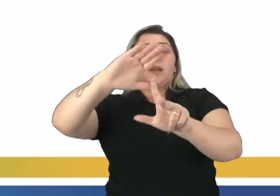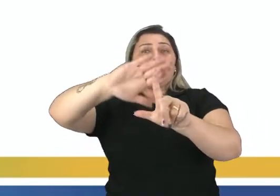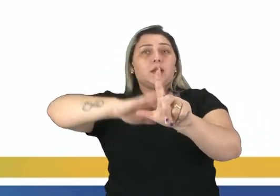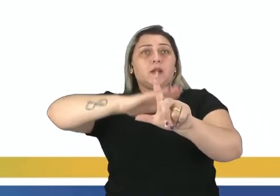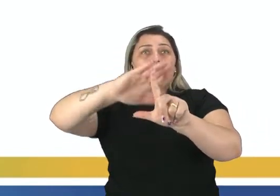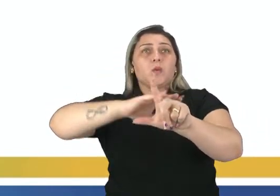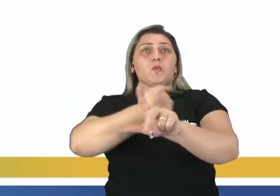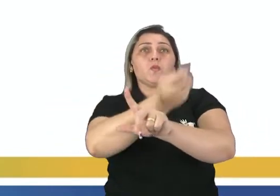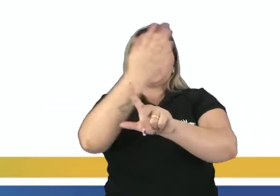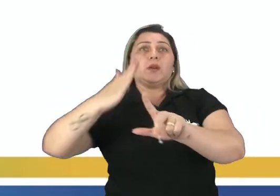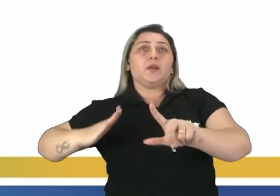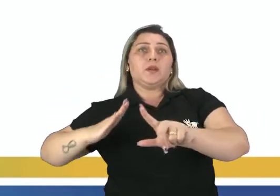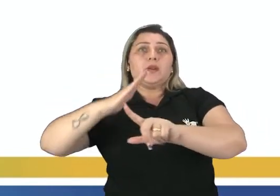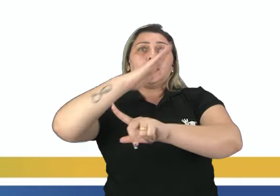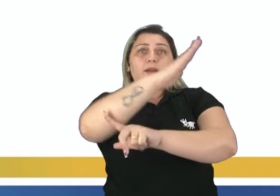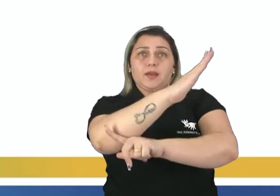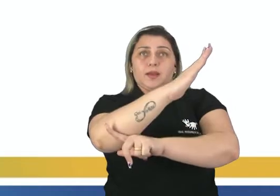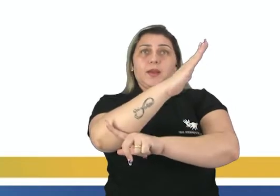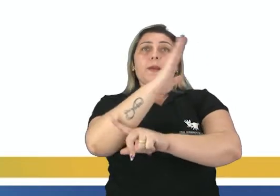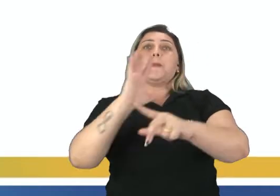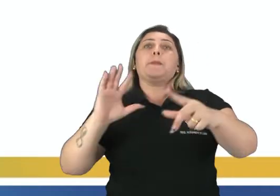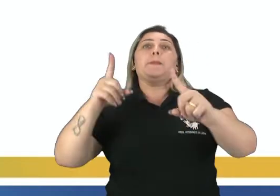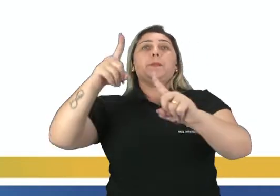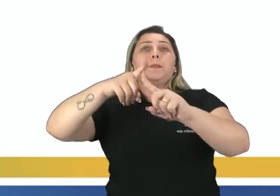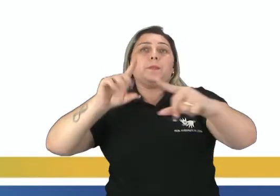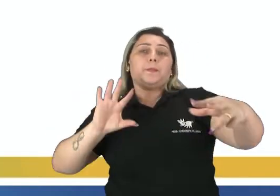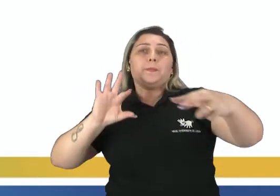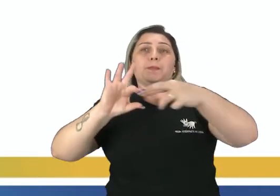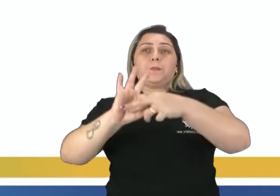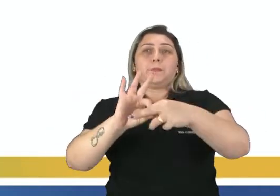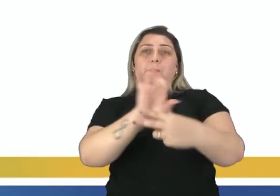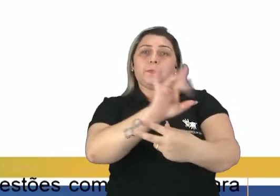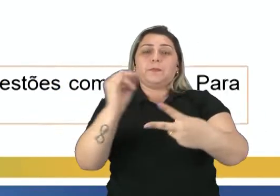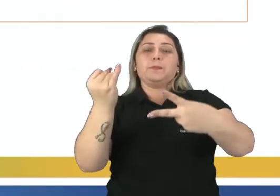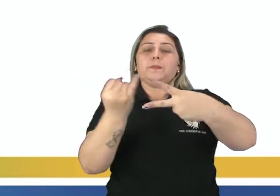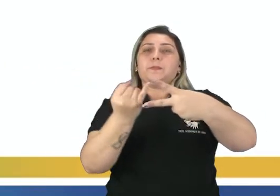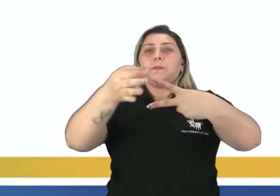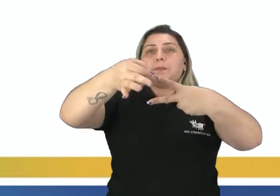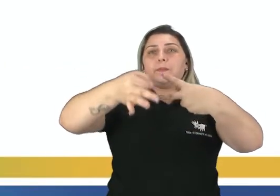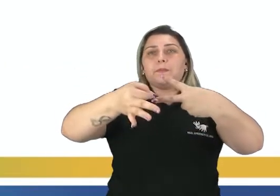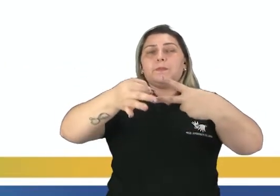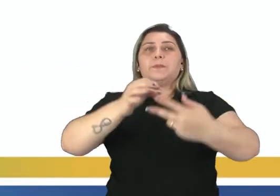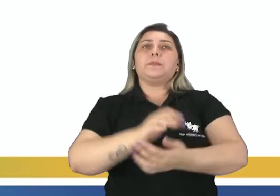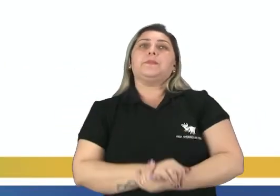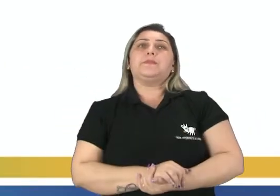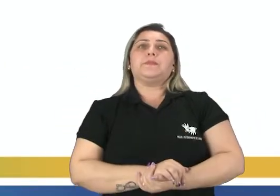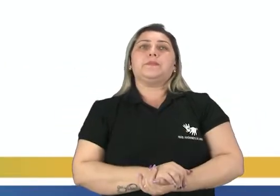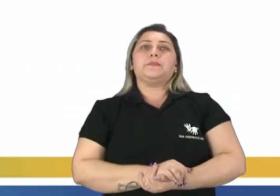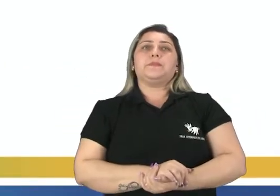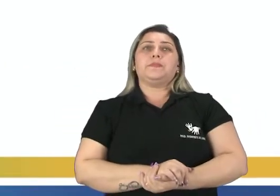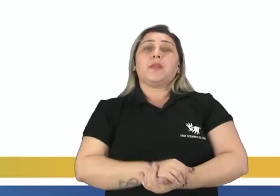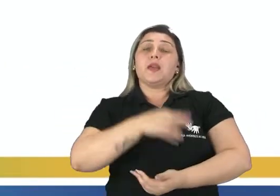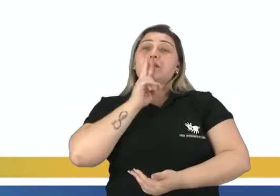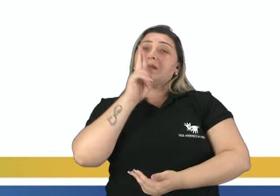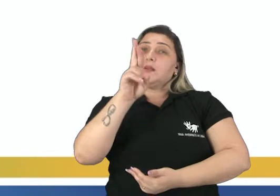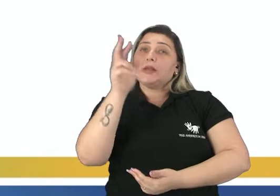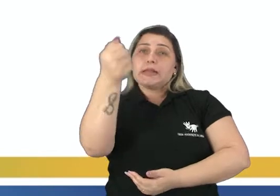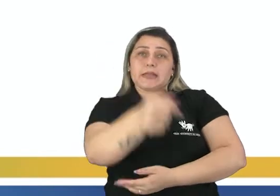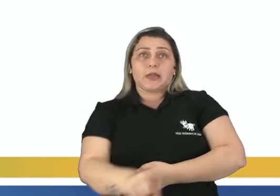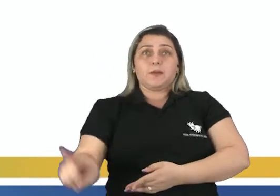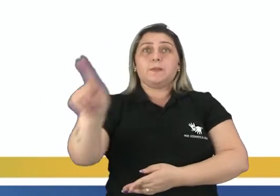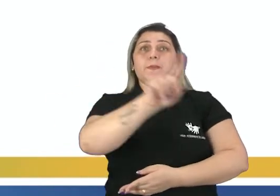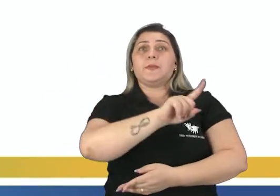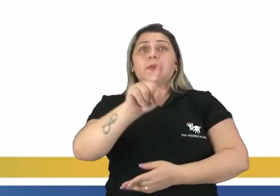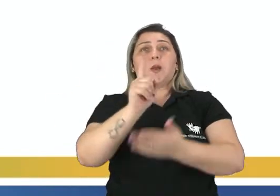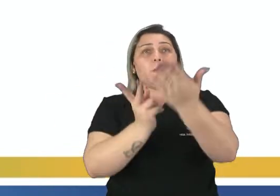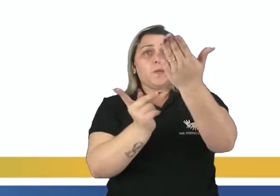e quantas diagonais partem de cada vértice desse polígono? Então não é necessário